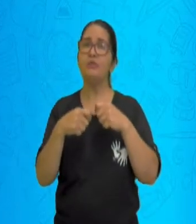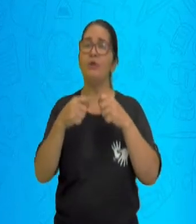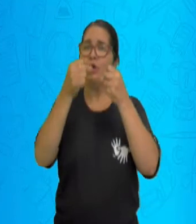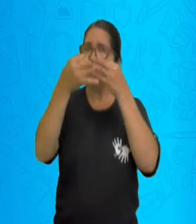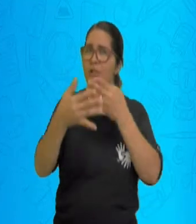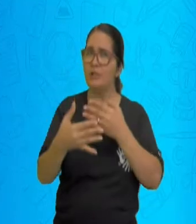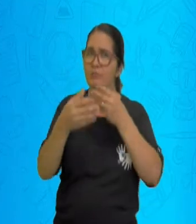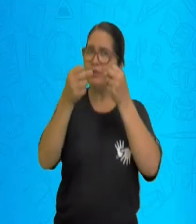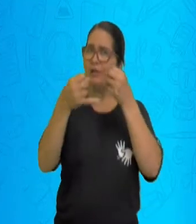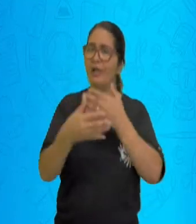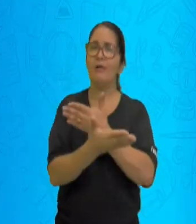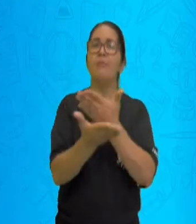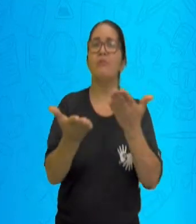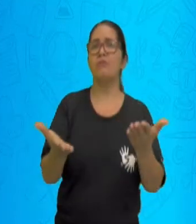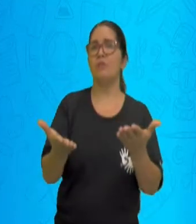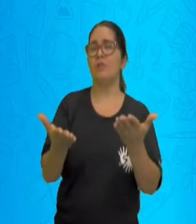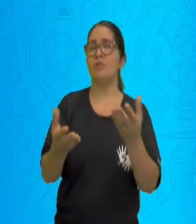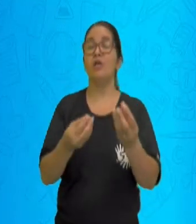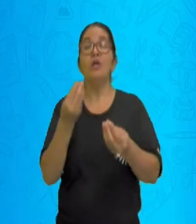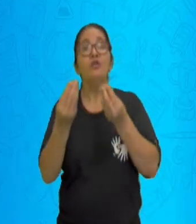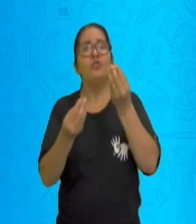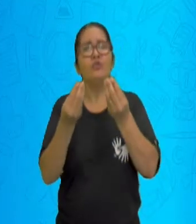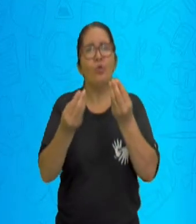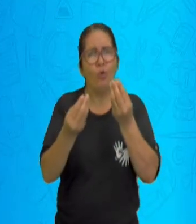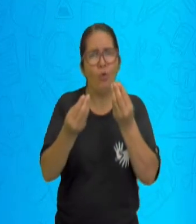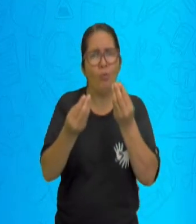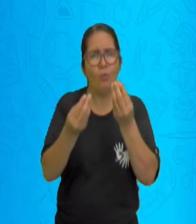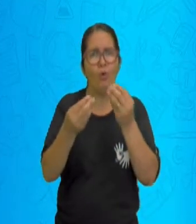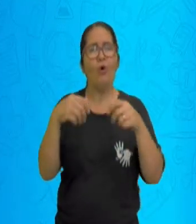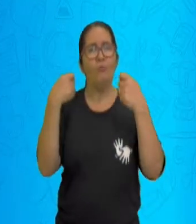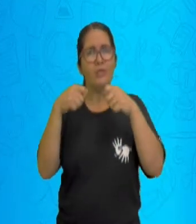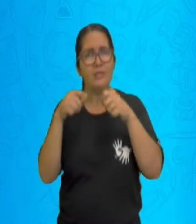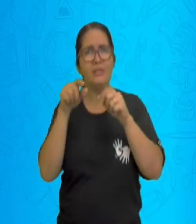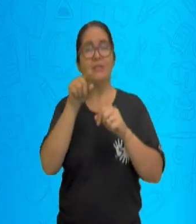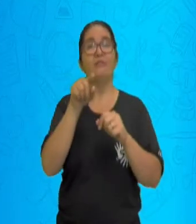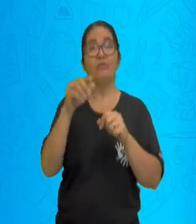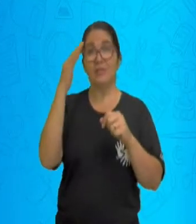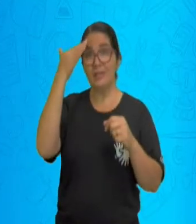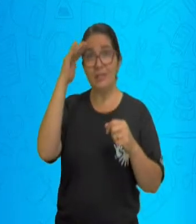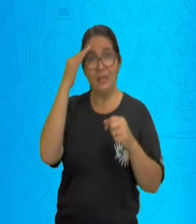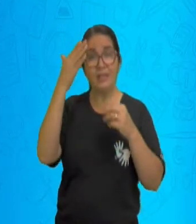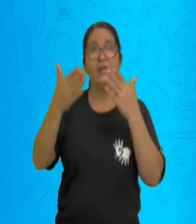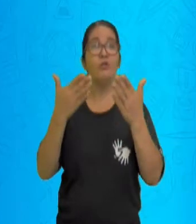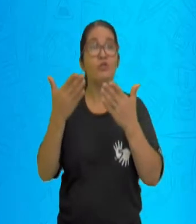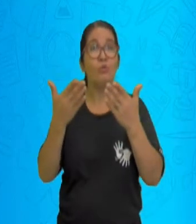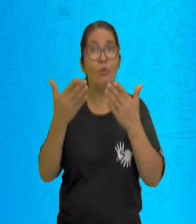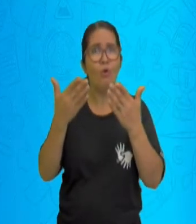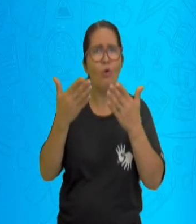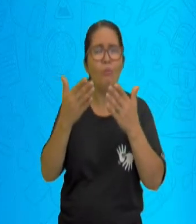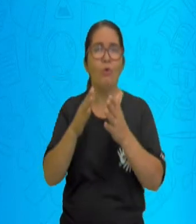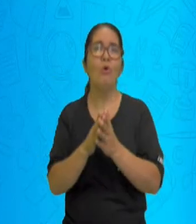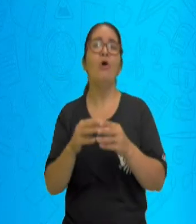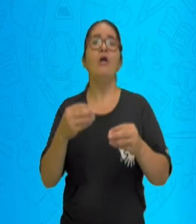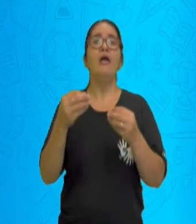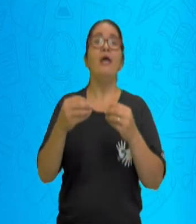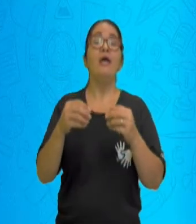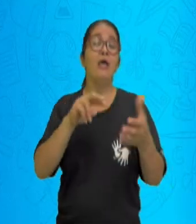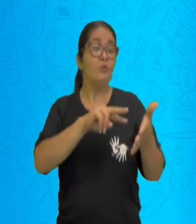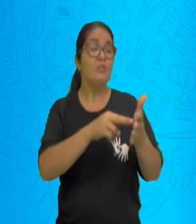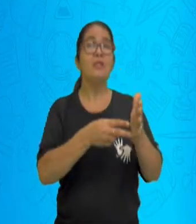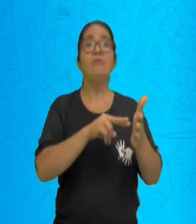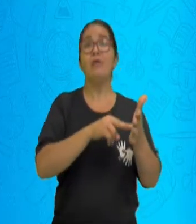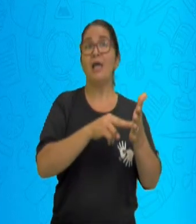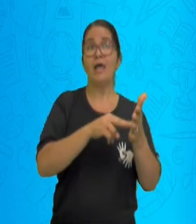fazer alguma confusão, mas elas têm a mesma ideia de deslocamento, que é entre a palavra migrar e